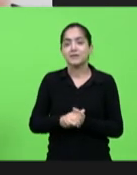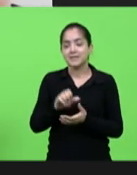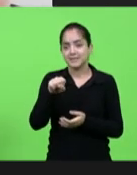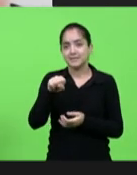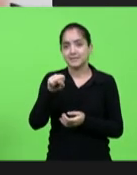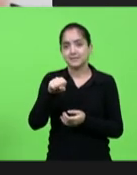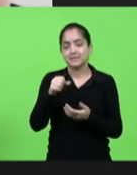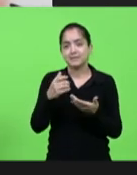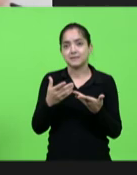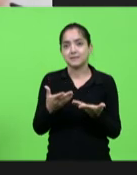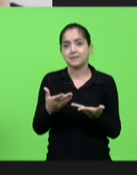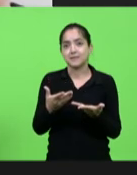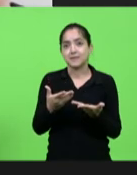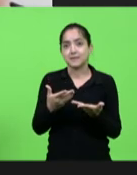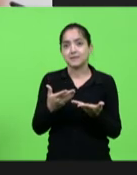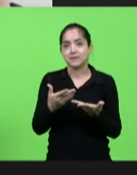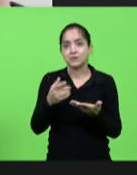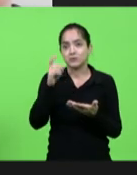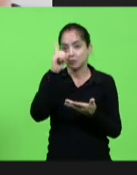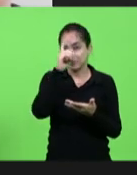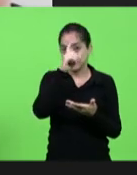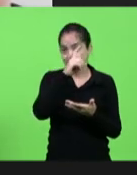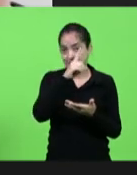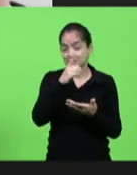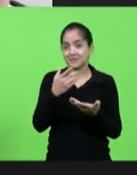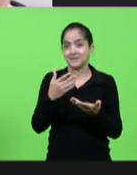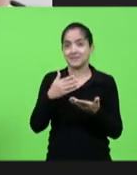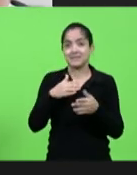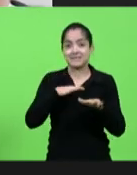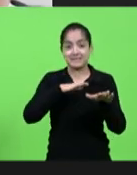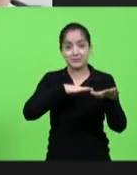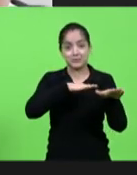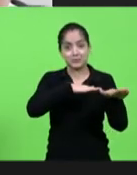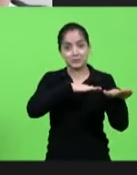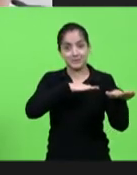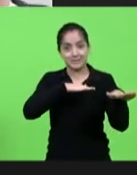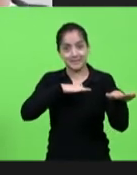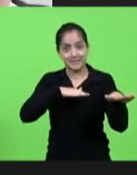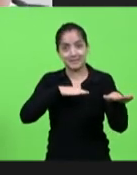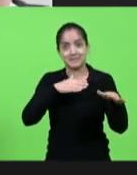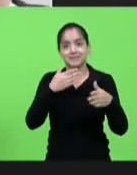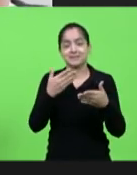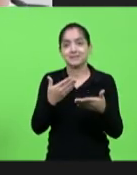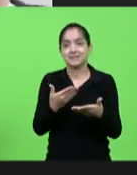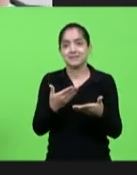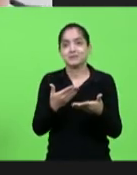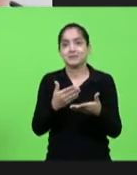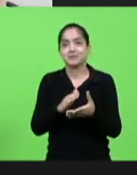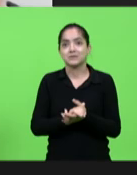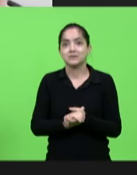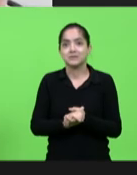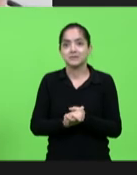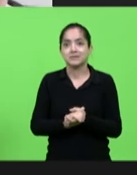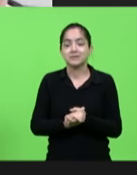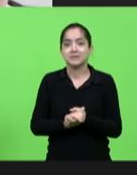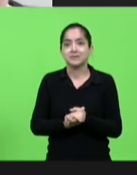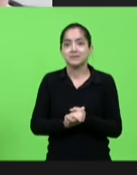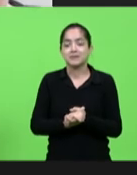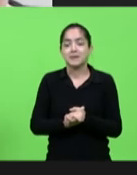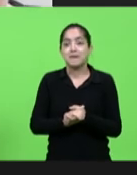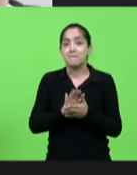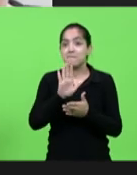estou com dificuldade que estou nos translada por conta disso que a gente não se pronunciou antes